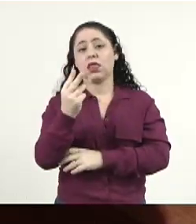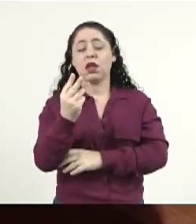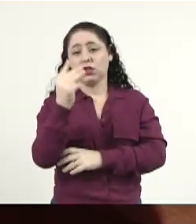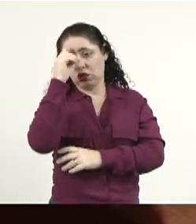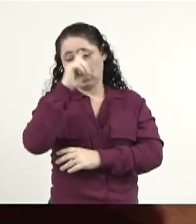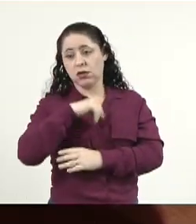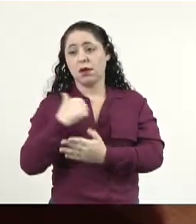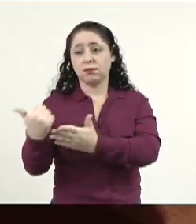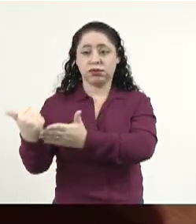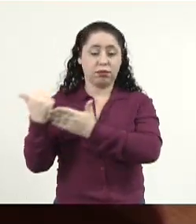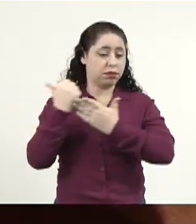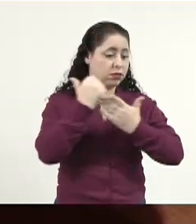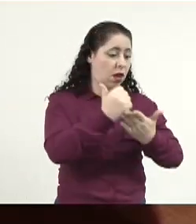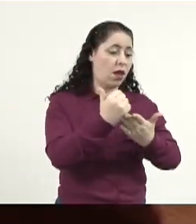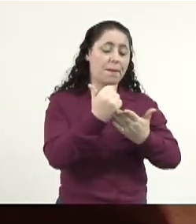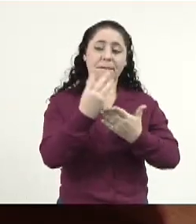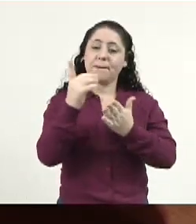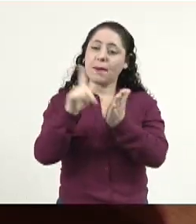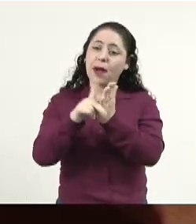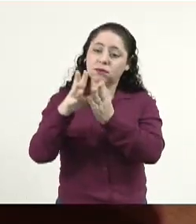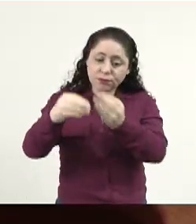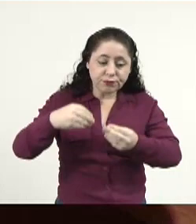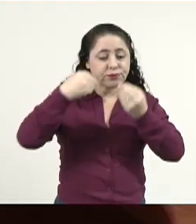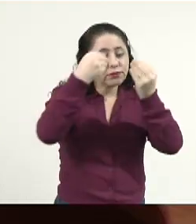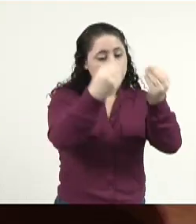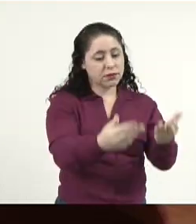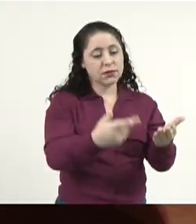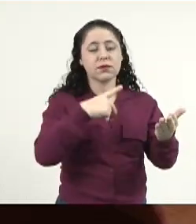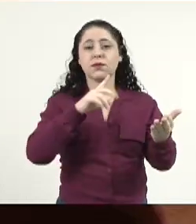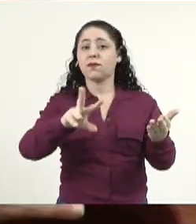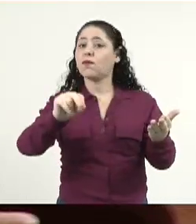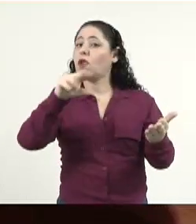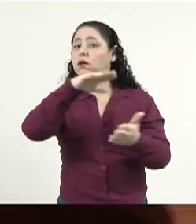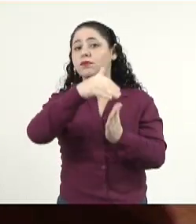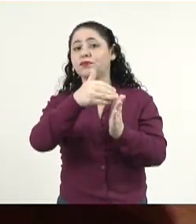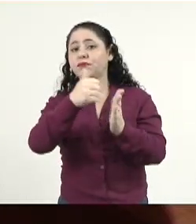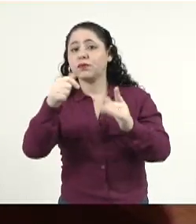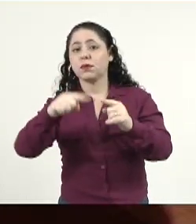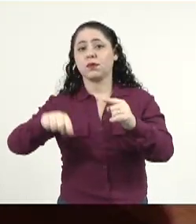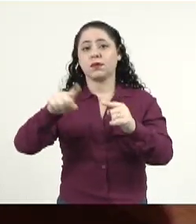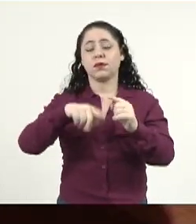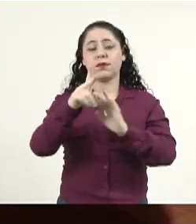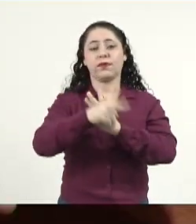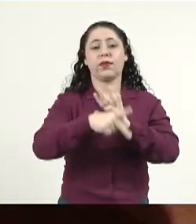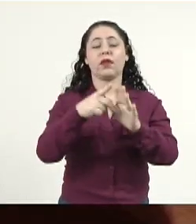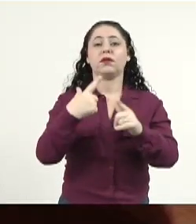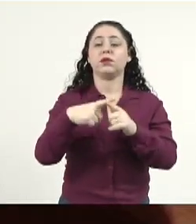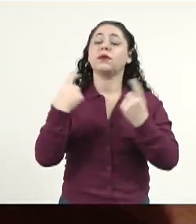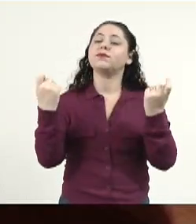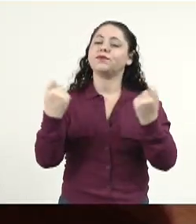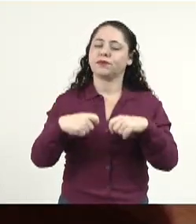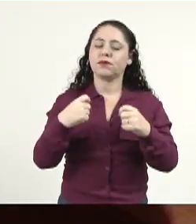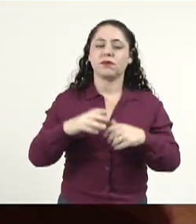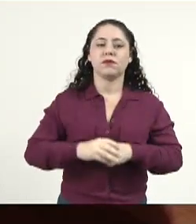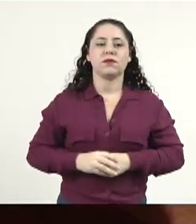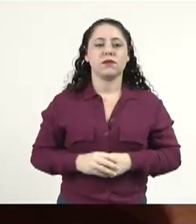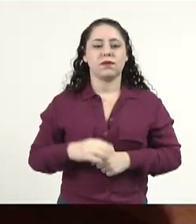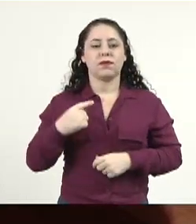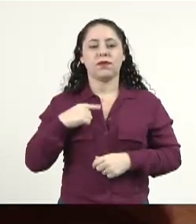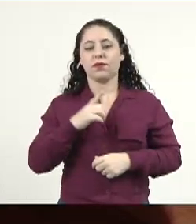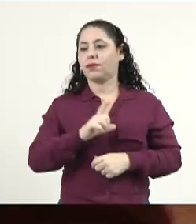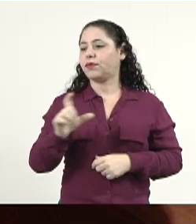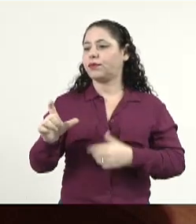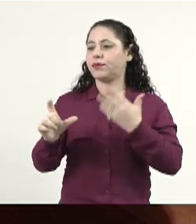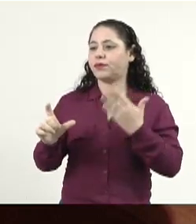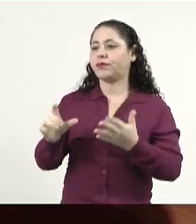traga o documento exigido pela secretaria, mas que não exclua a pessoa do programa, porque a pessoa precisa. Vou considerar a excelência, uma